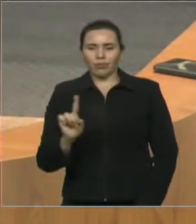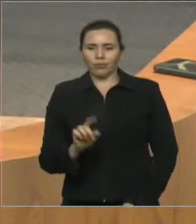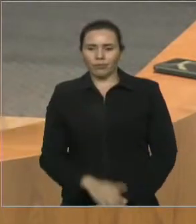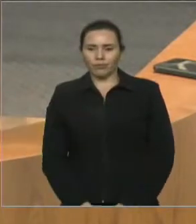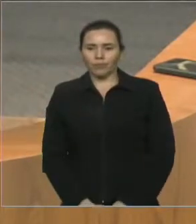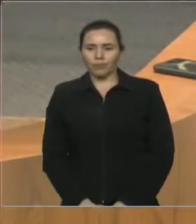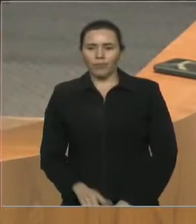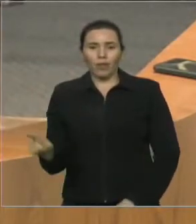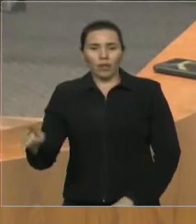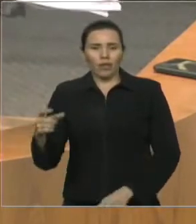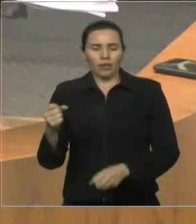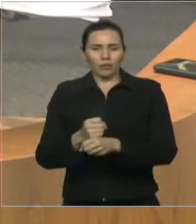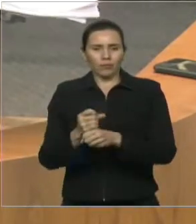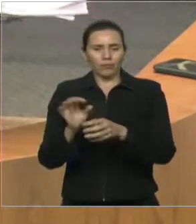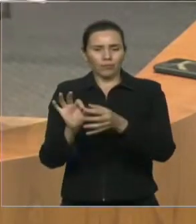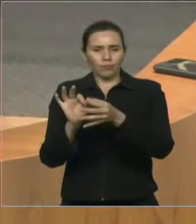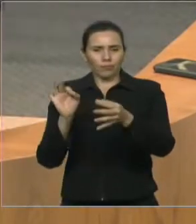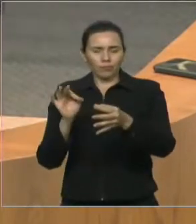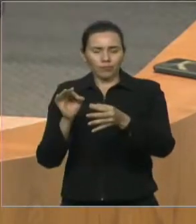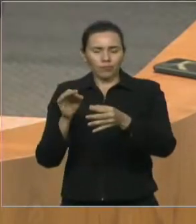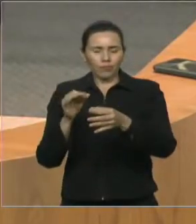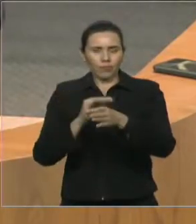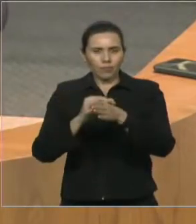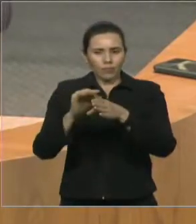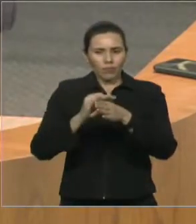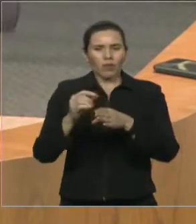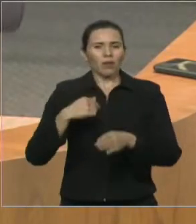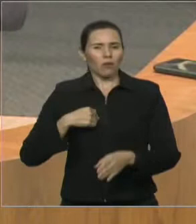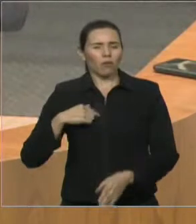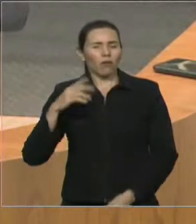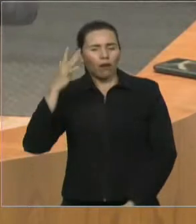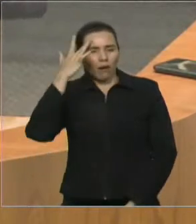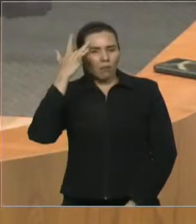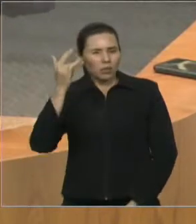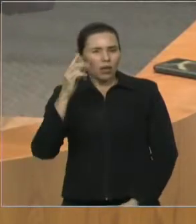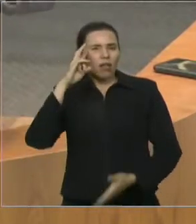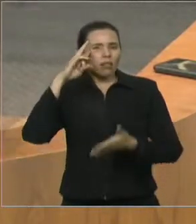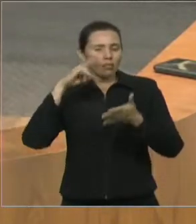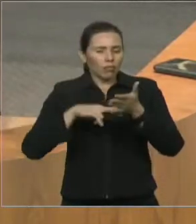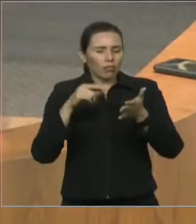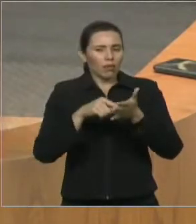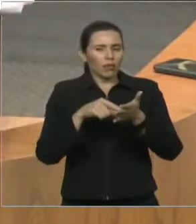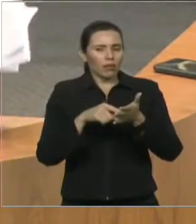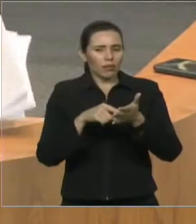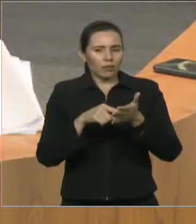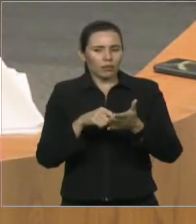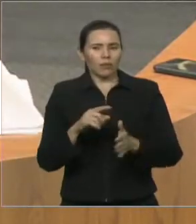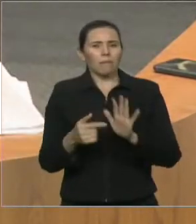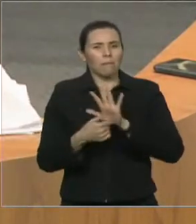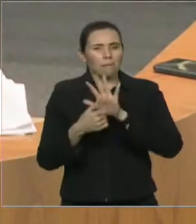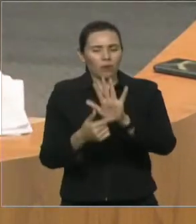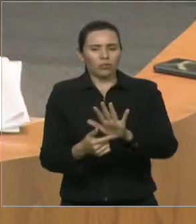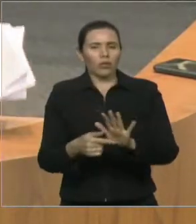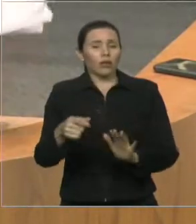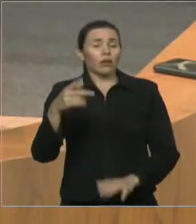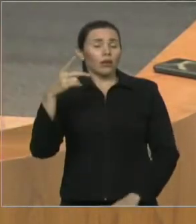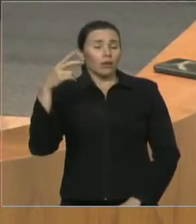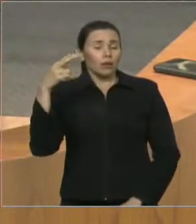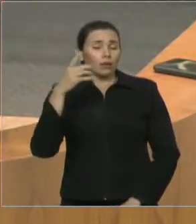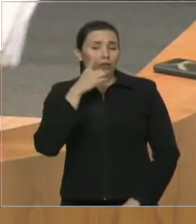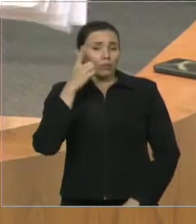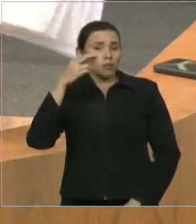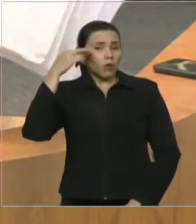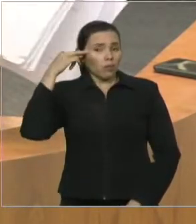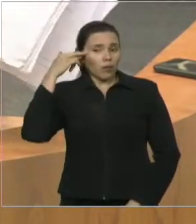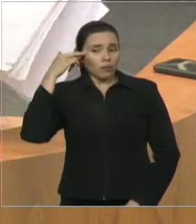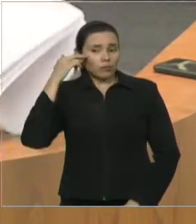aqui e amanhã terei a oportunidade de ler e mostrar para vocês de onde a onde. Até mostrava para o deputado Roberto Costa que esse